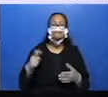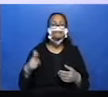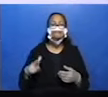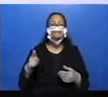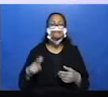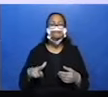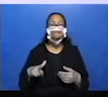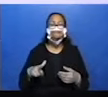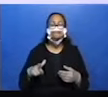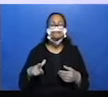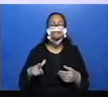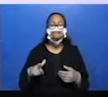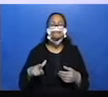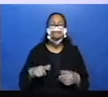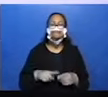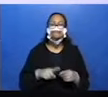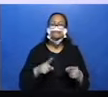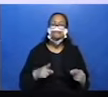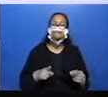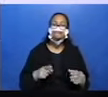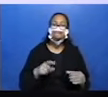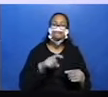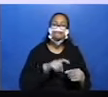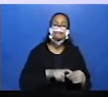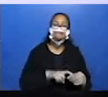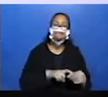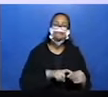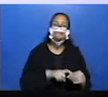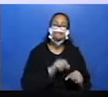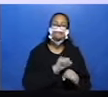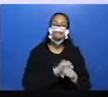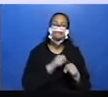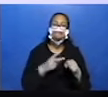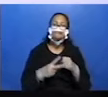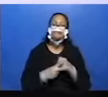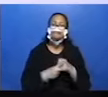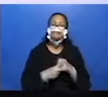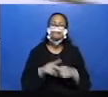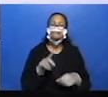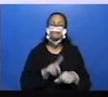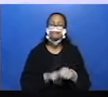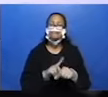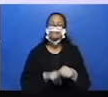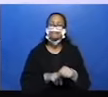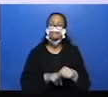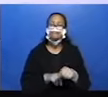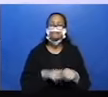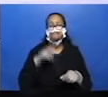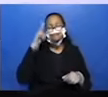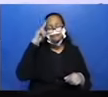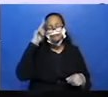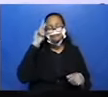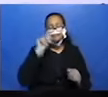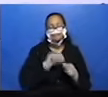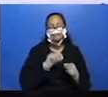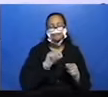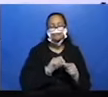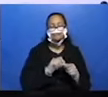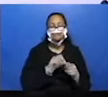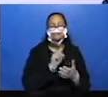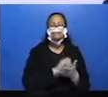de novo, mas acrescentando o quê? Um advérbio de tempo. Lembra que a gente fez um exercício assim?